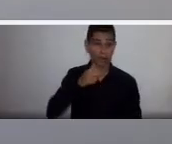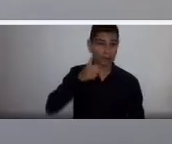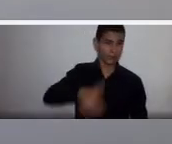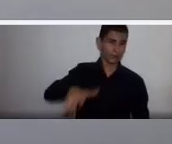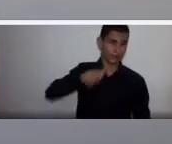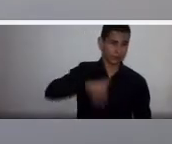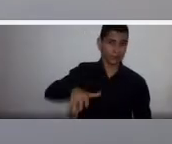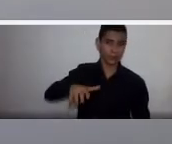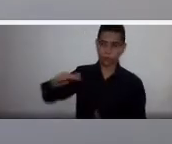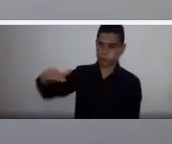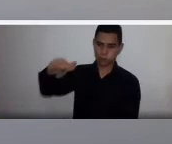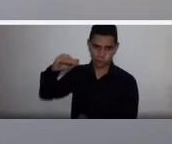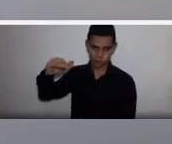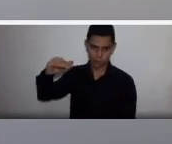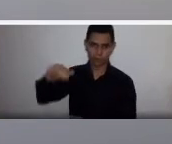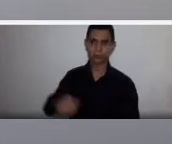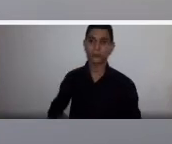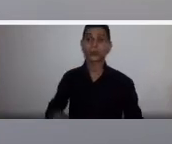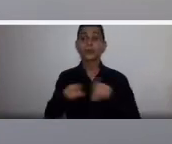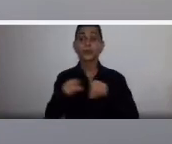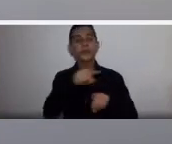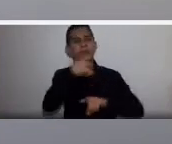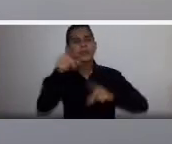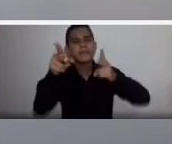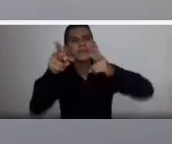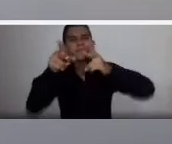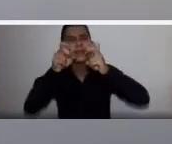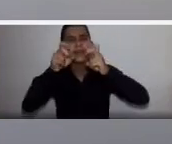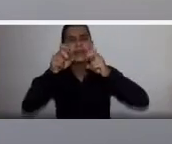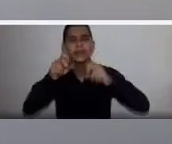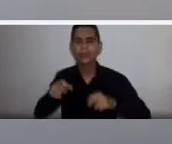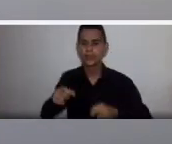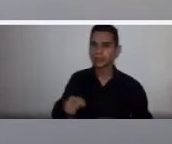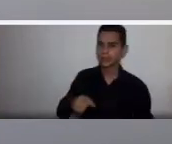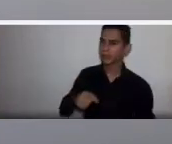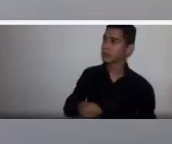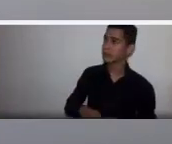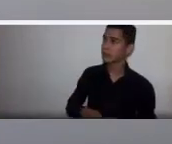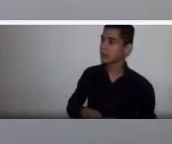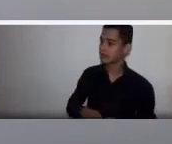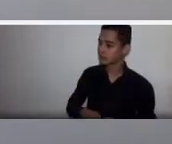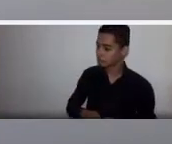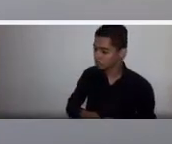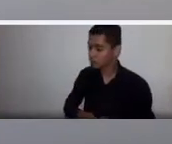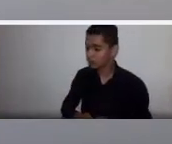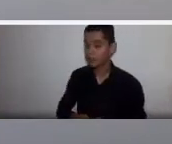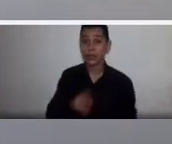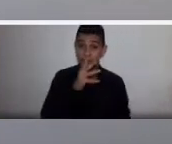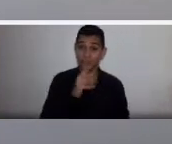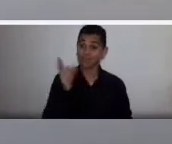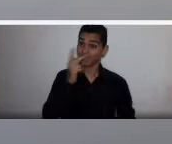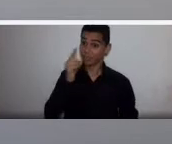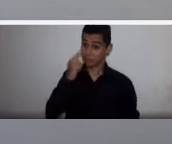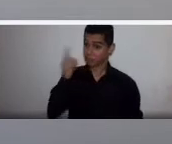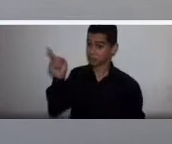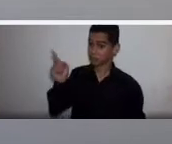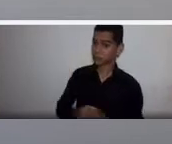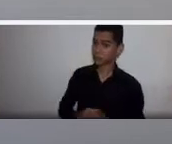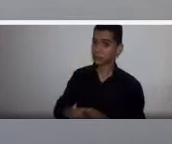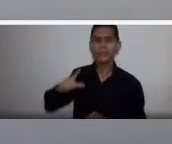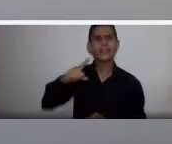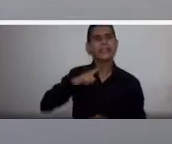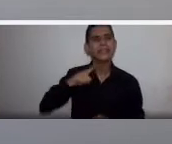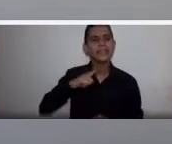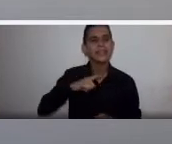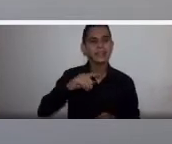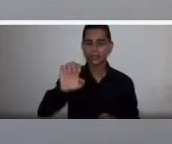Vocês podem notar que aqui, a hemodiluição foi relativamente ousada. Aqui, olha, o paciente tinha uma hemoglobina de